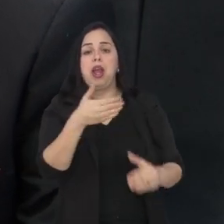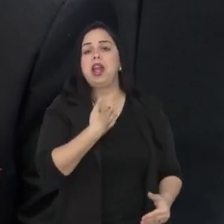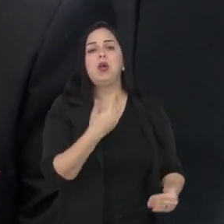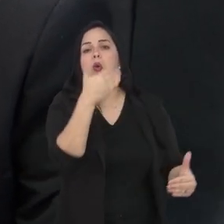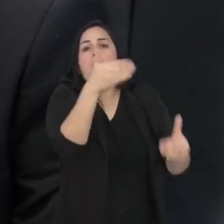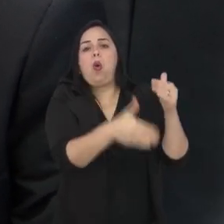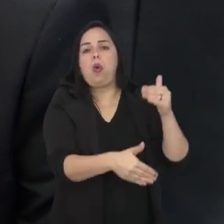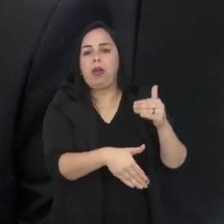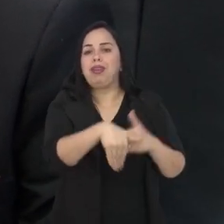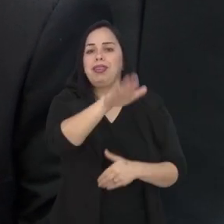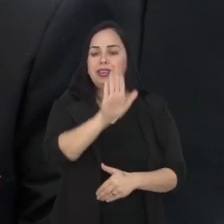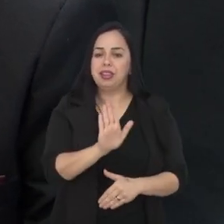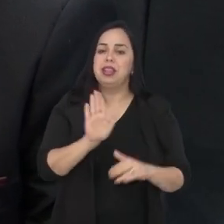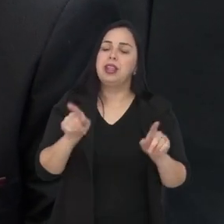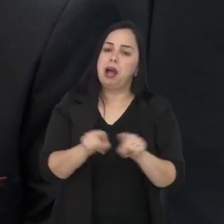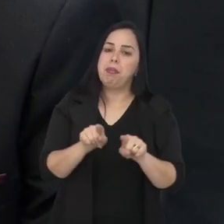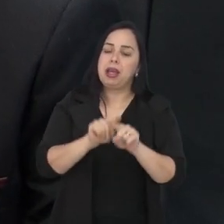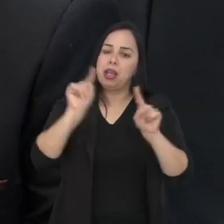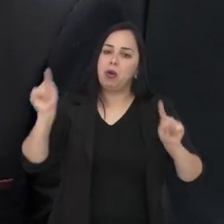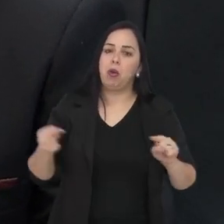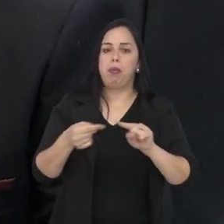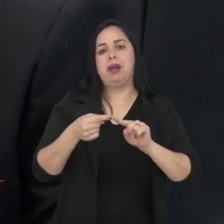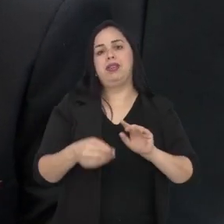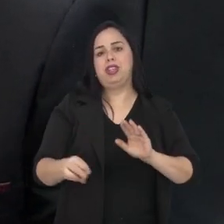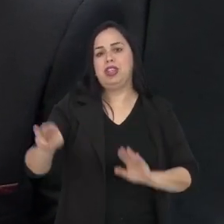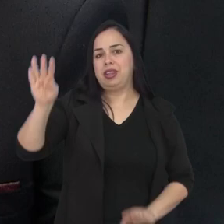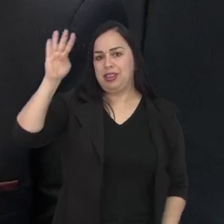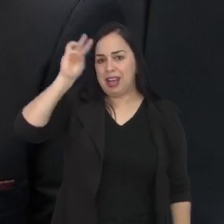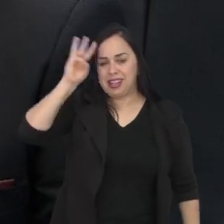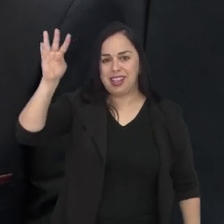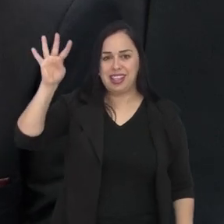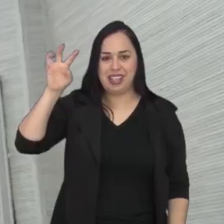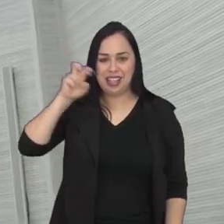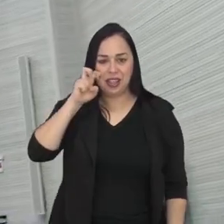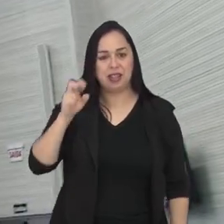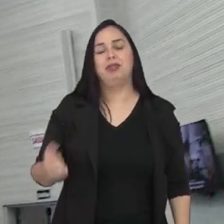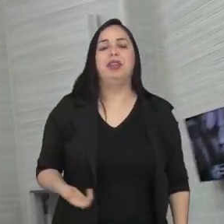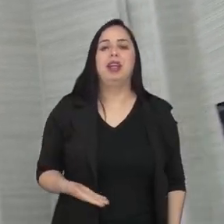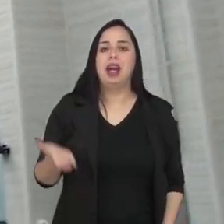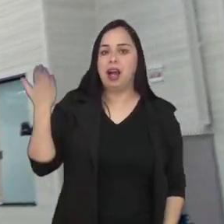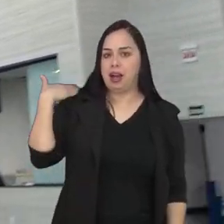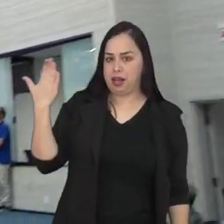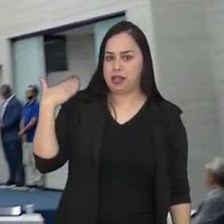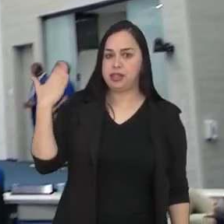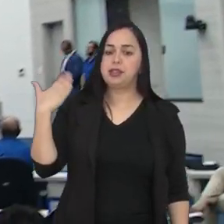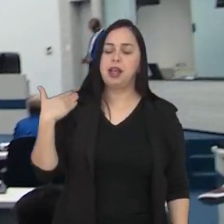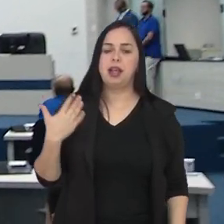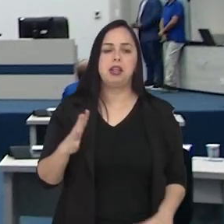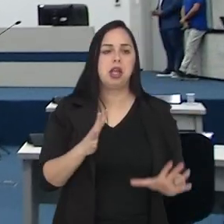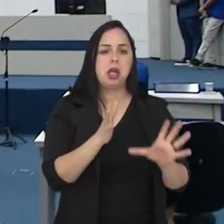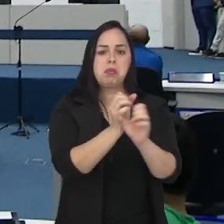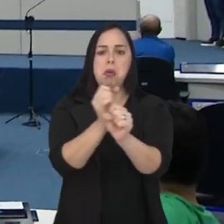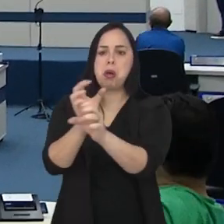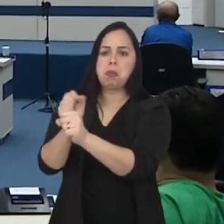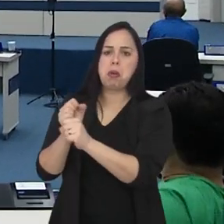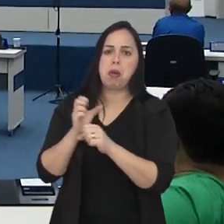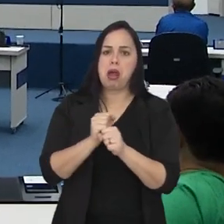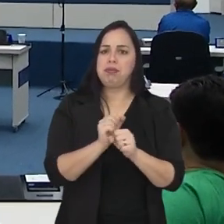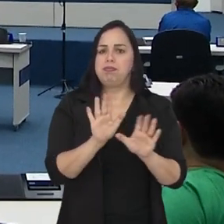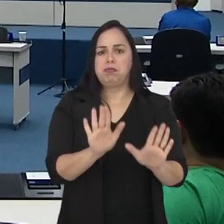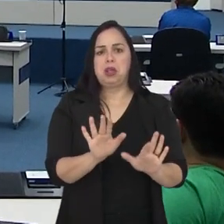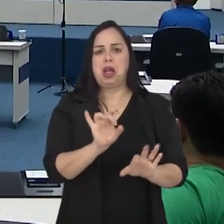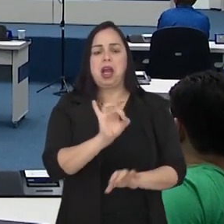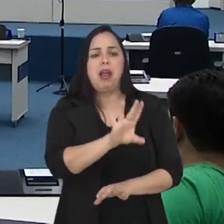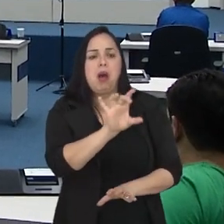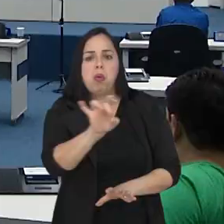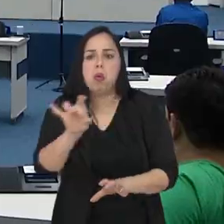contrário aos documentos na pauta da sessão de terça e quinta-feira. Antigamente, os votos eram contabilizados